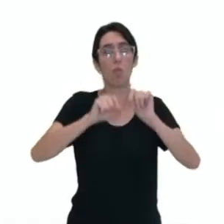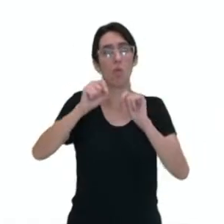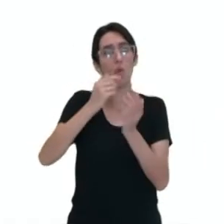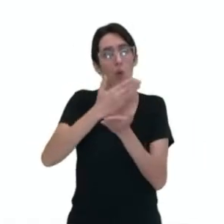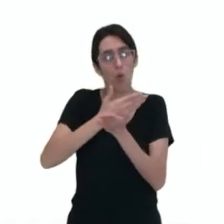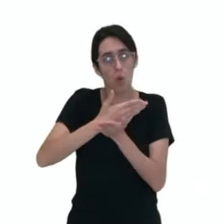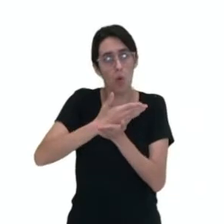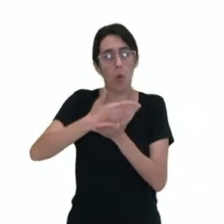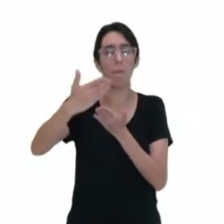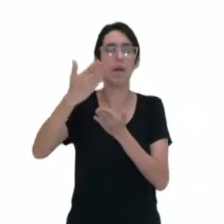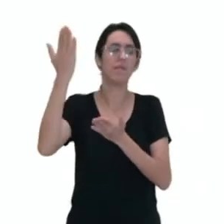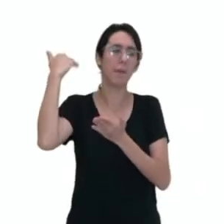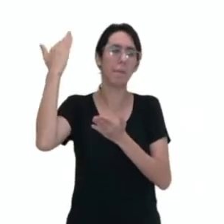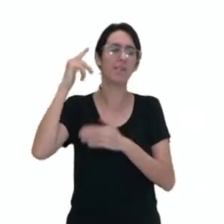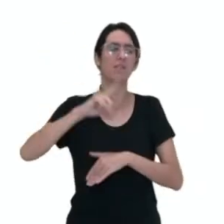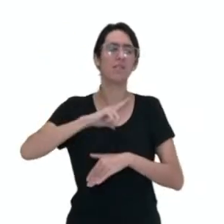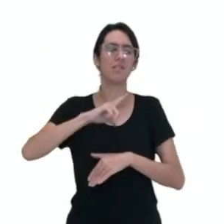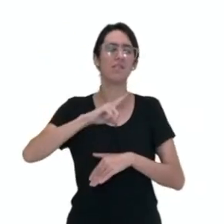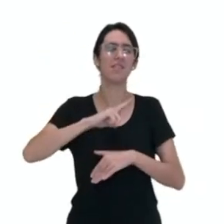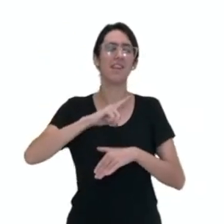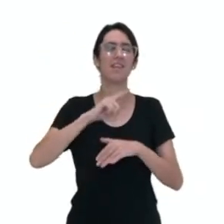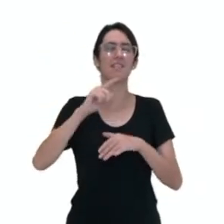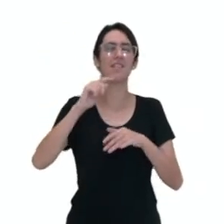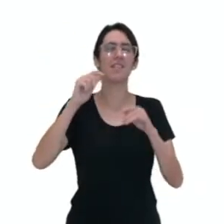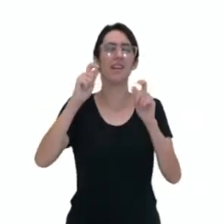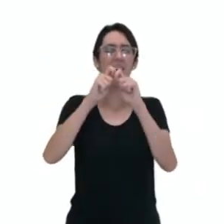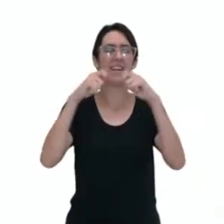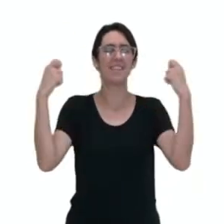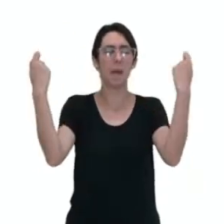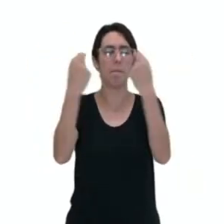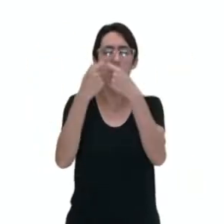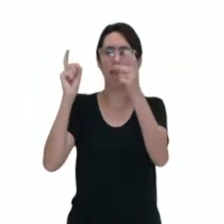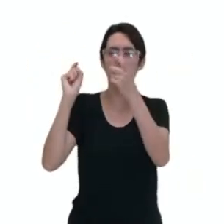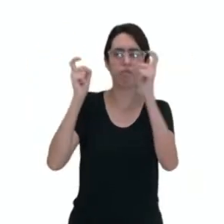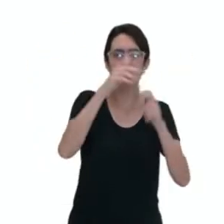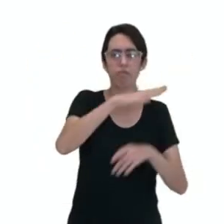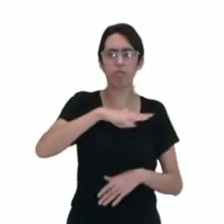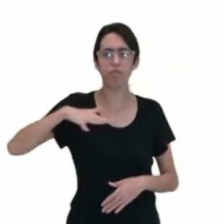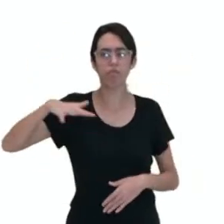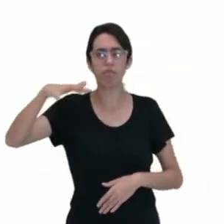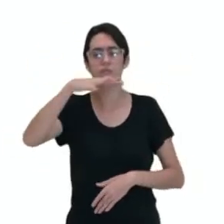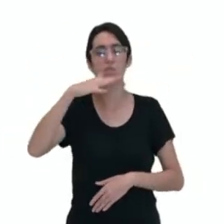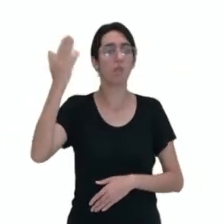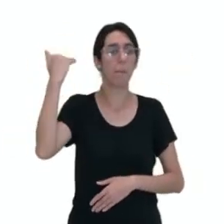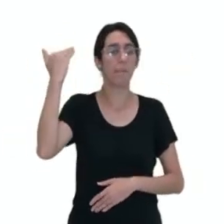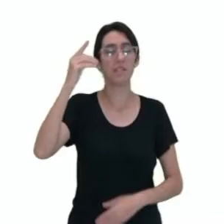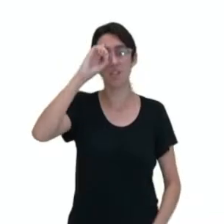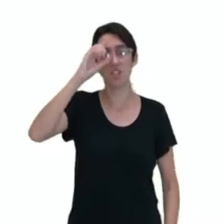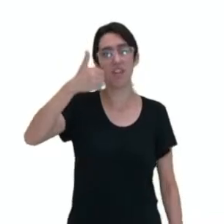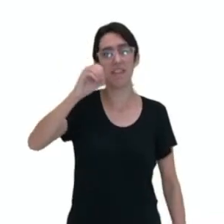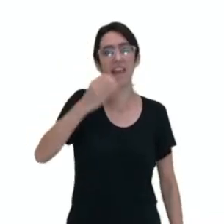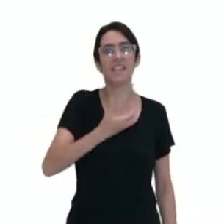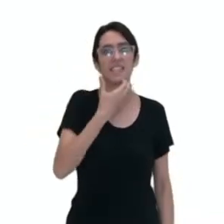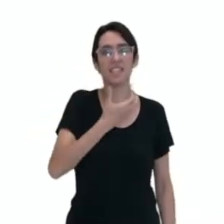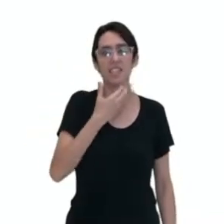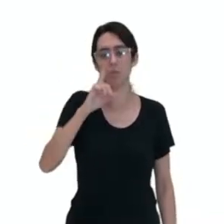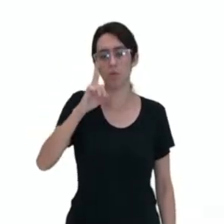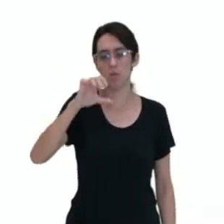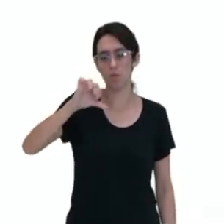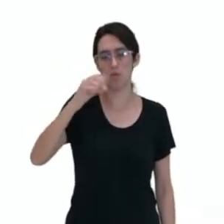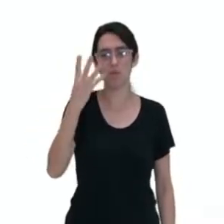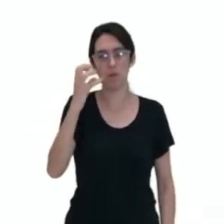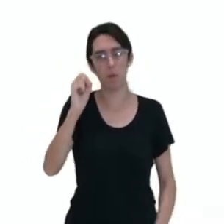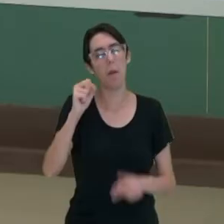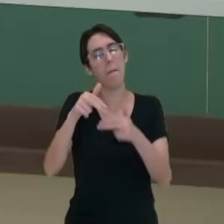partir da da Assembleia Geral das Nações Unidas em 10 de dezembro de 1948, por